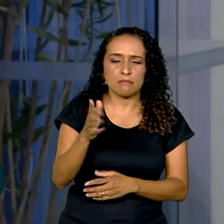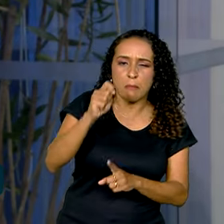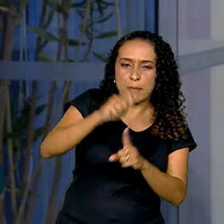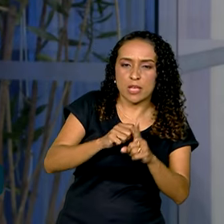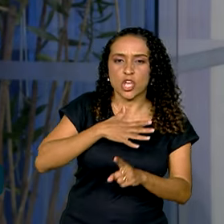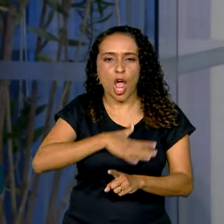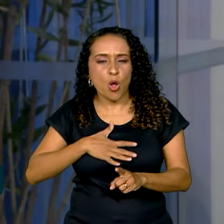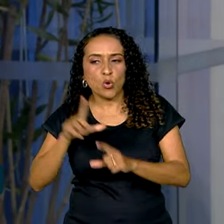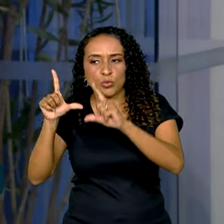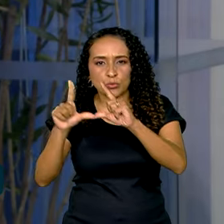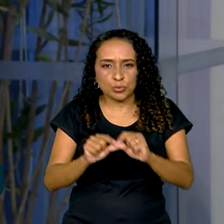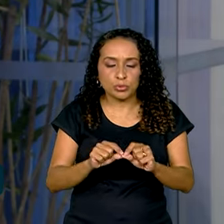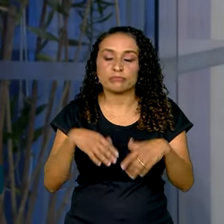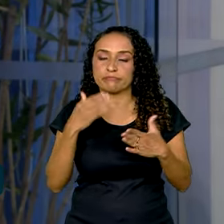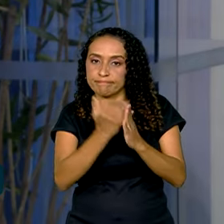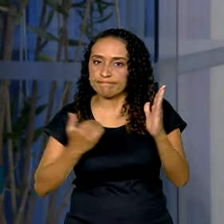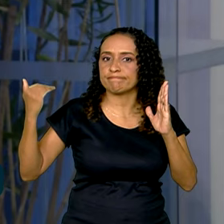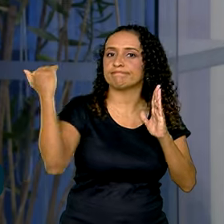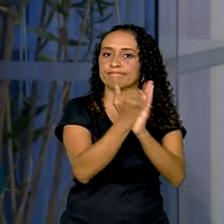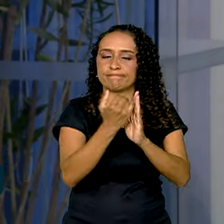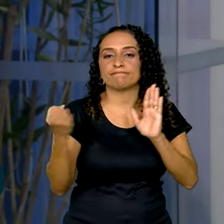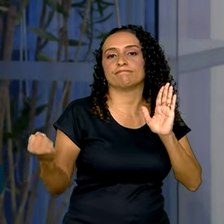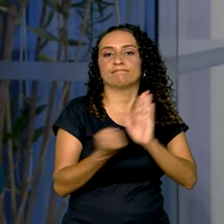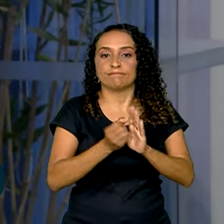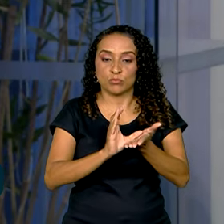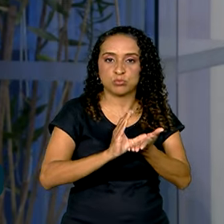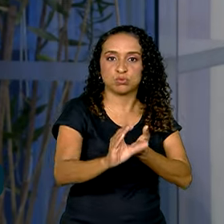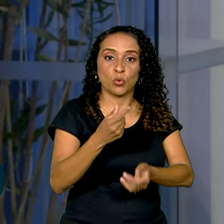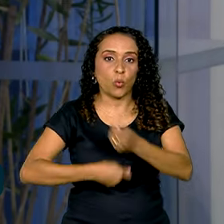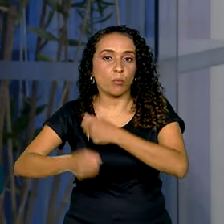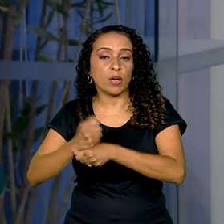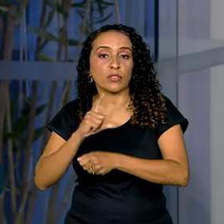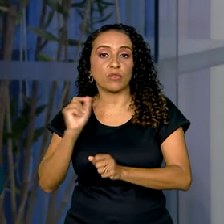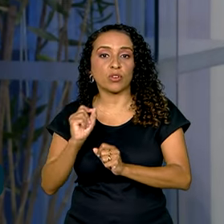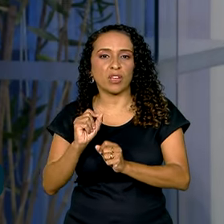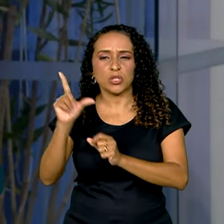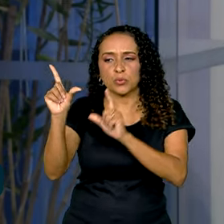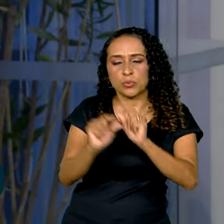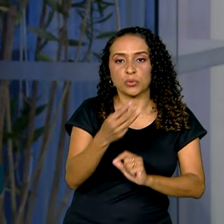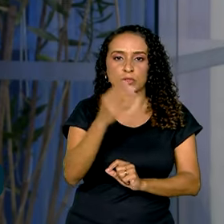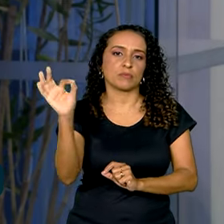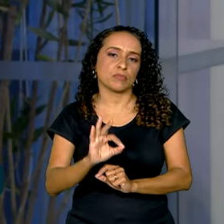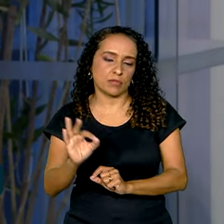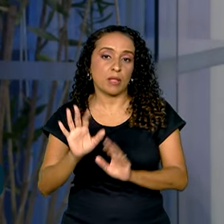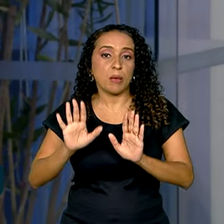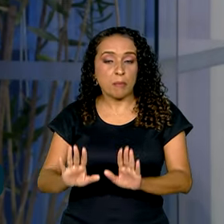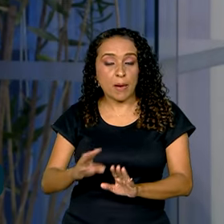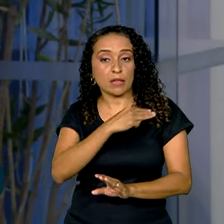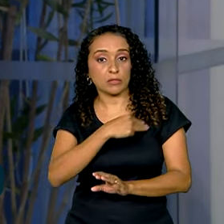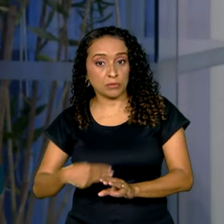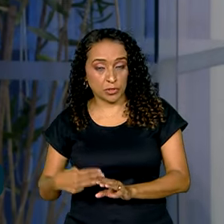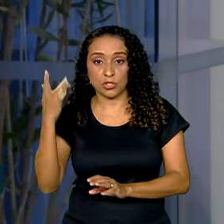E, claro, essa taxa de juros alta impactou o investimento, que no ano passado teve um recuo de 3%. Mas o ministro da